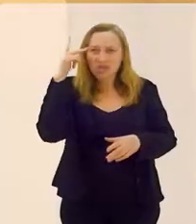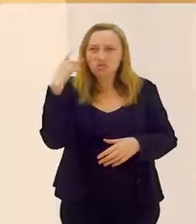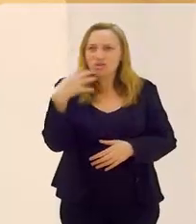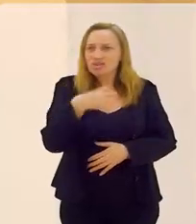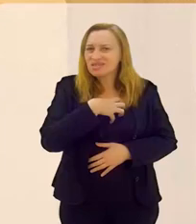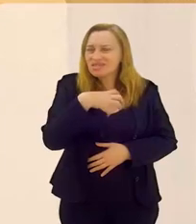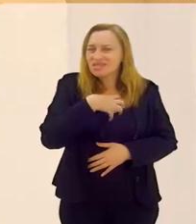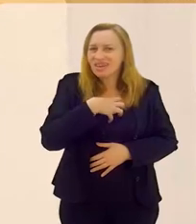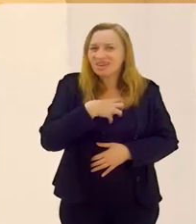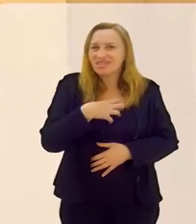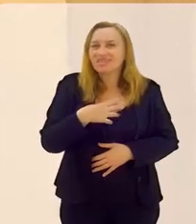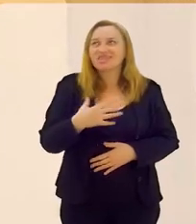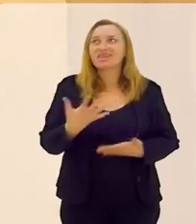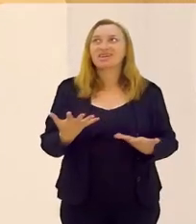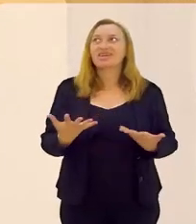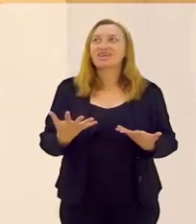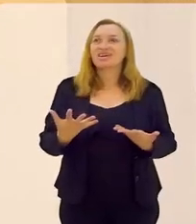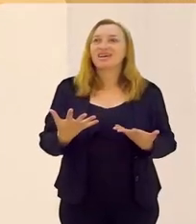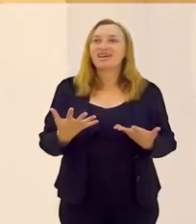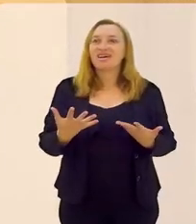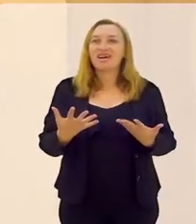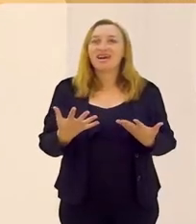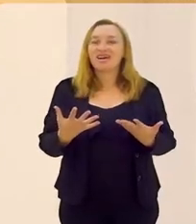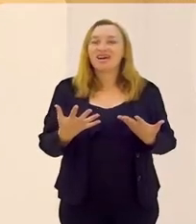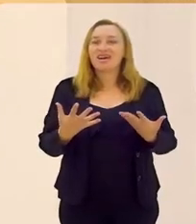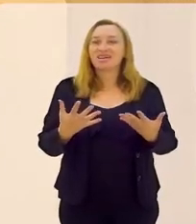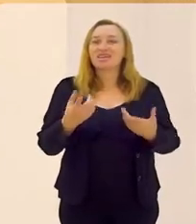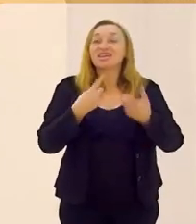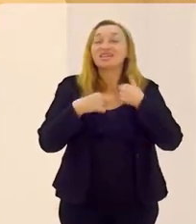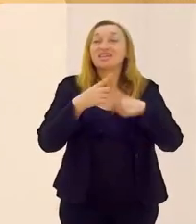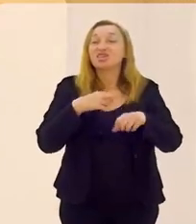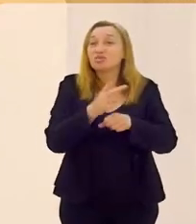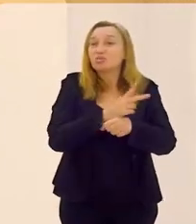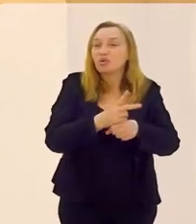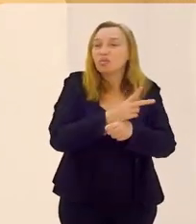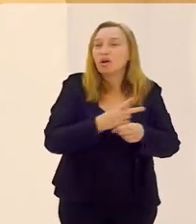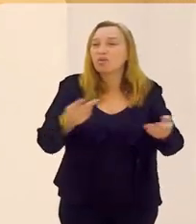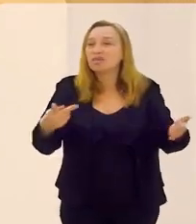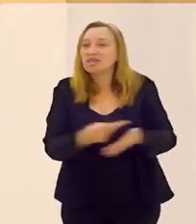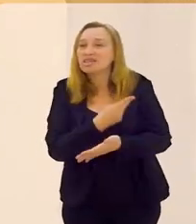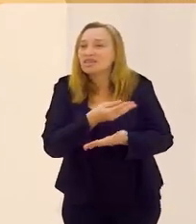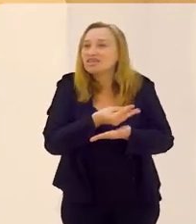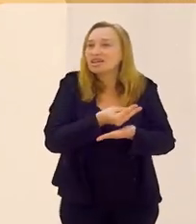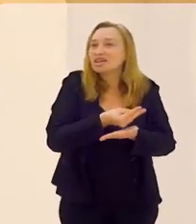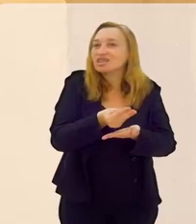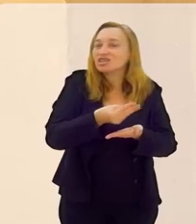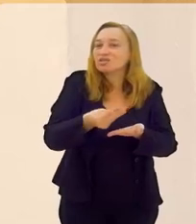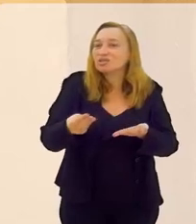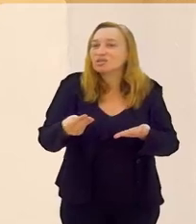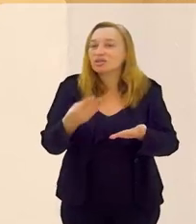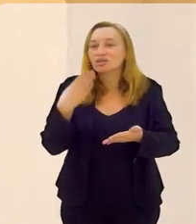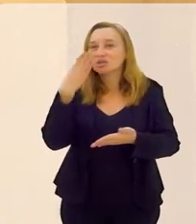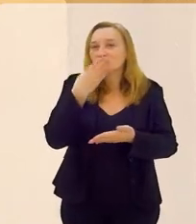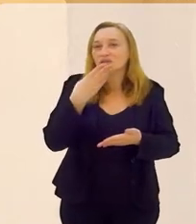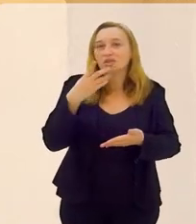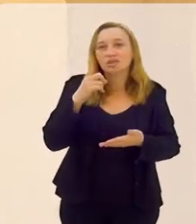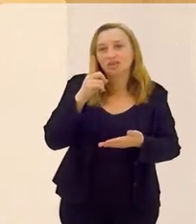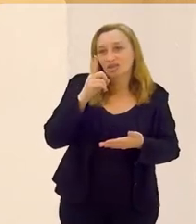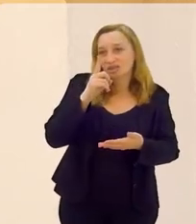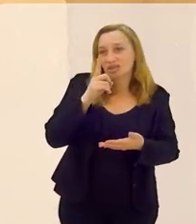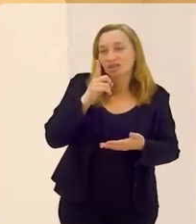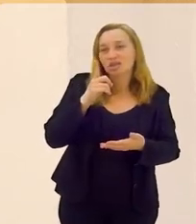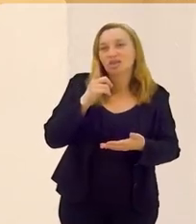a pessoa se sente à vontade de procurar como aconteceu na distribuição de doce